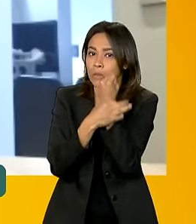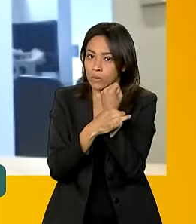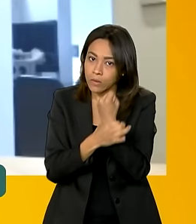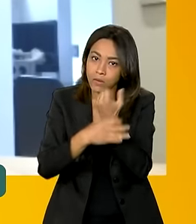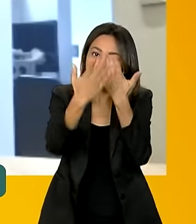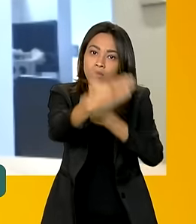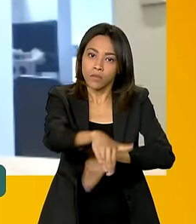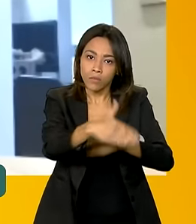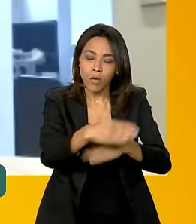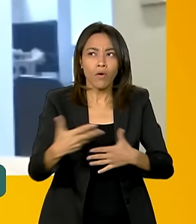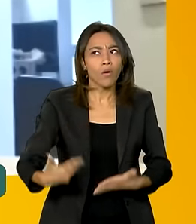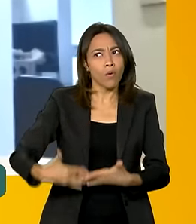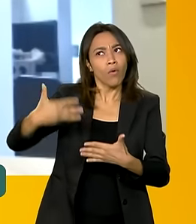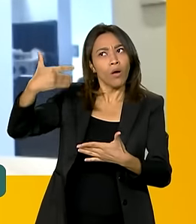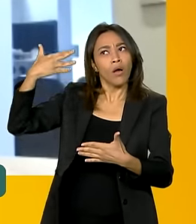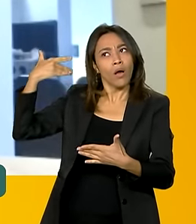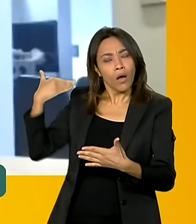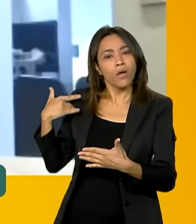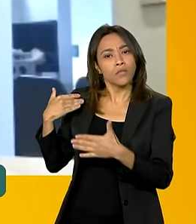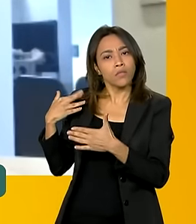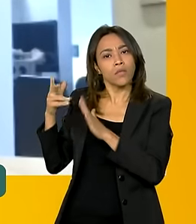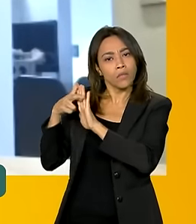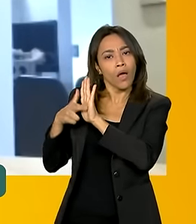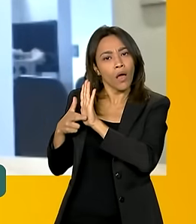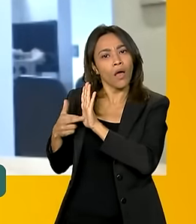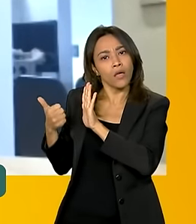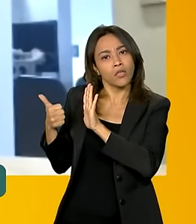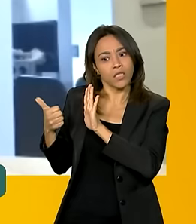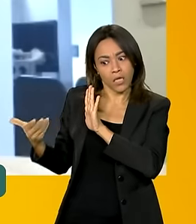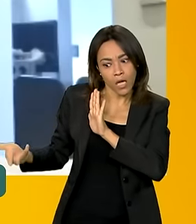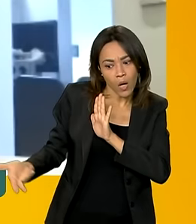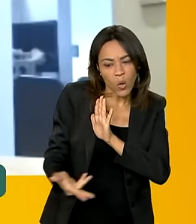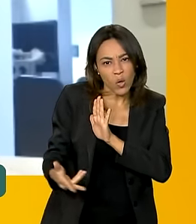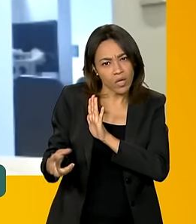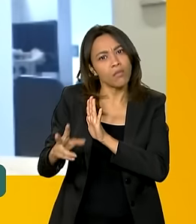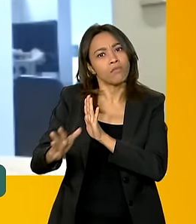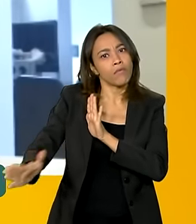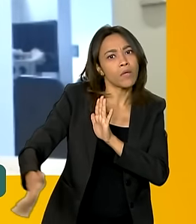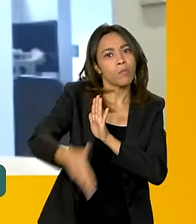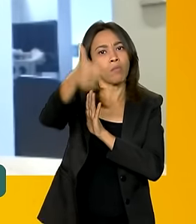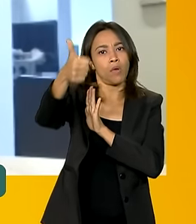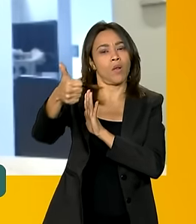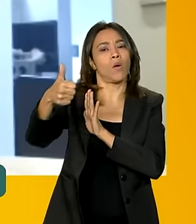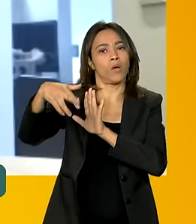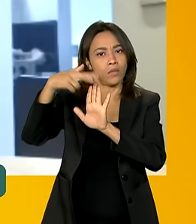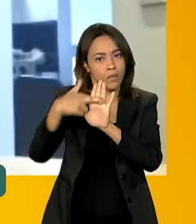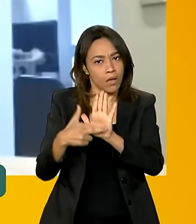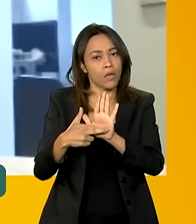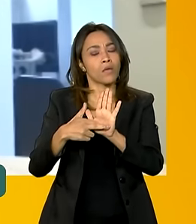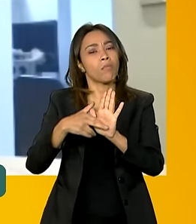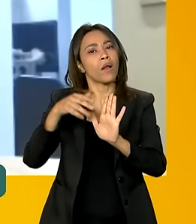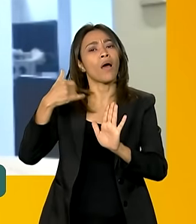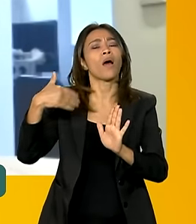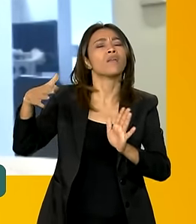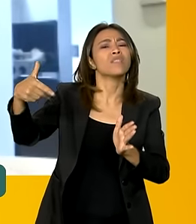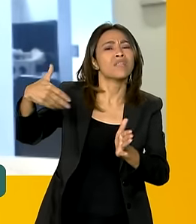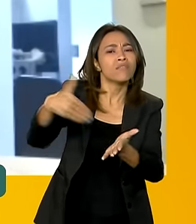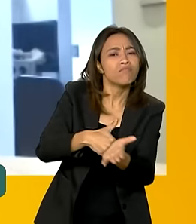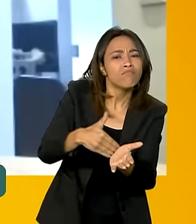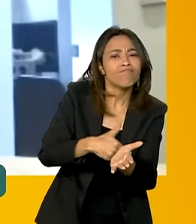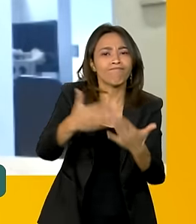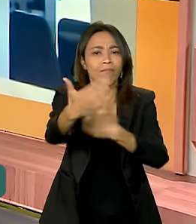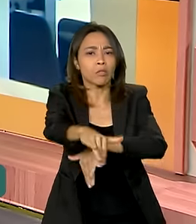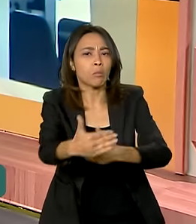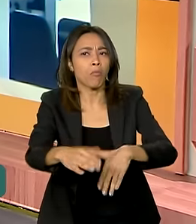procedimentos que a gente já tinha e que eles estão ficando mais fortes para garantir o segredo e segurança da aplicação para todo